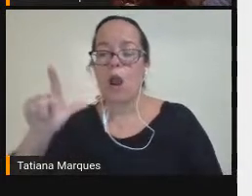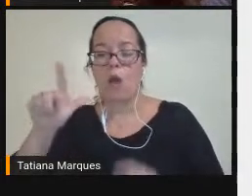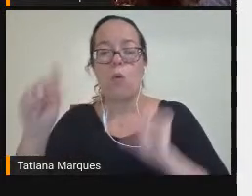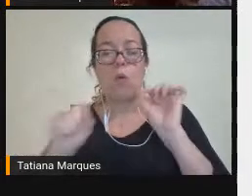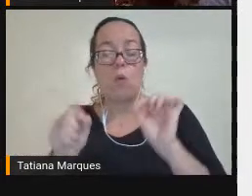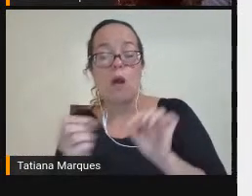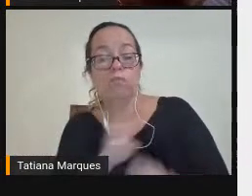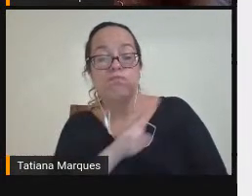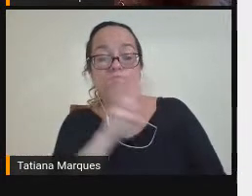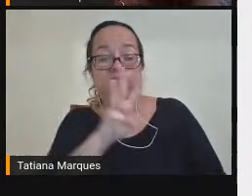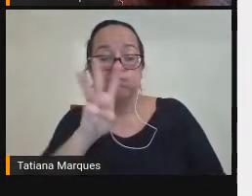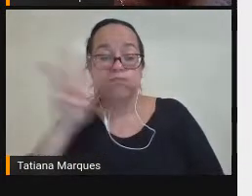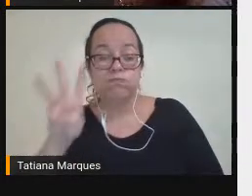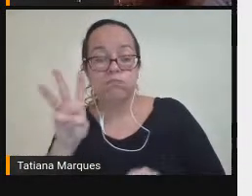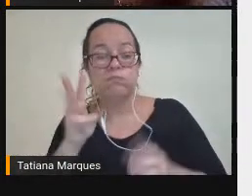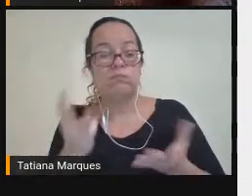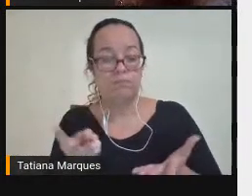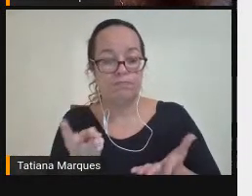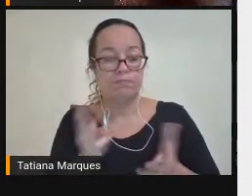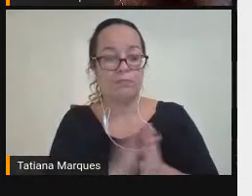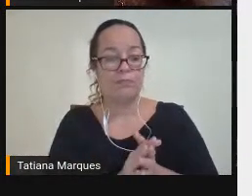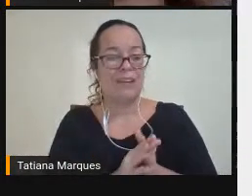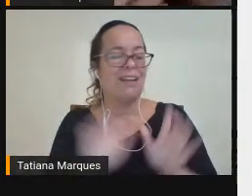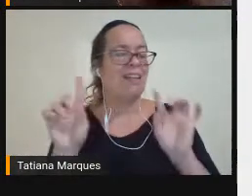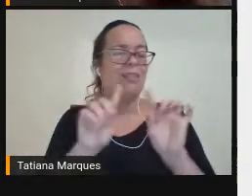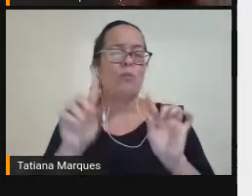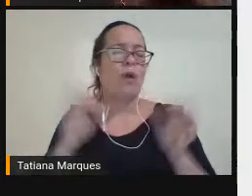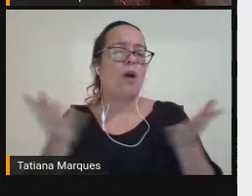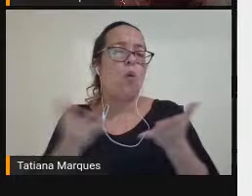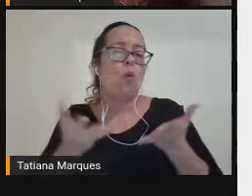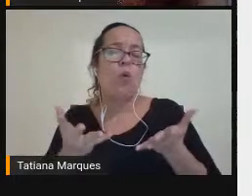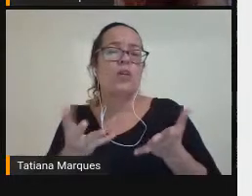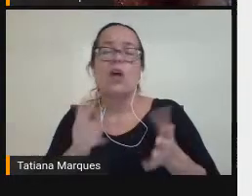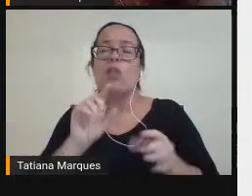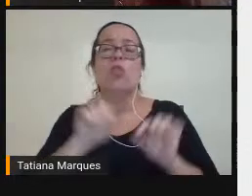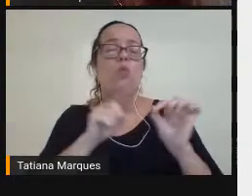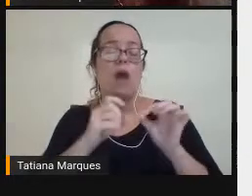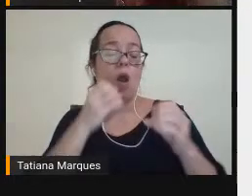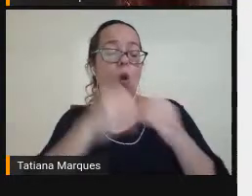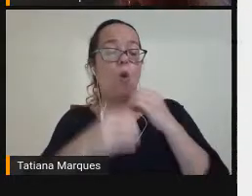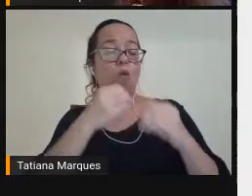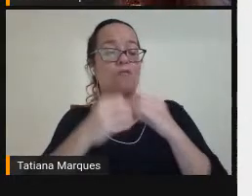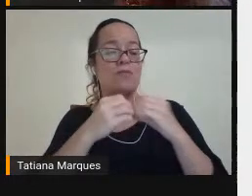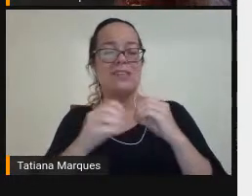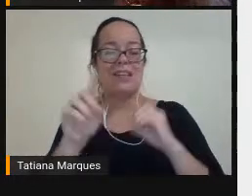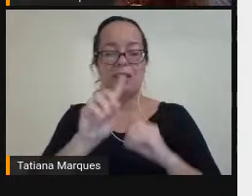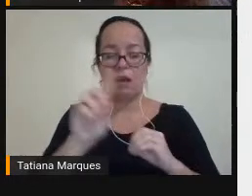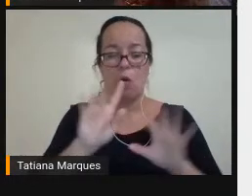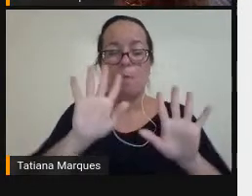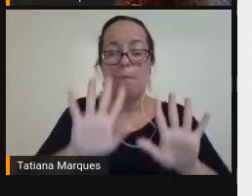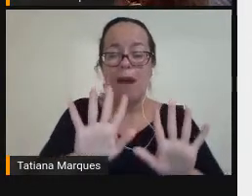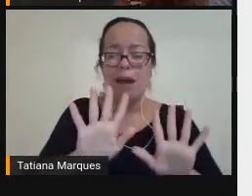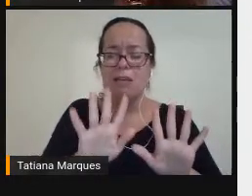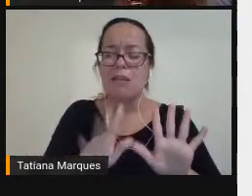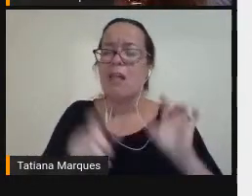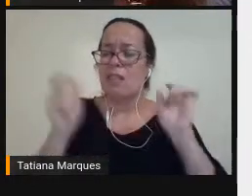Não dá tempo Viu pessoal Não é o caráter Aqui de uma oficina Mas de mostrar Possíveis Então